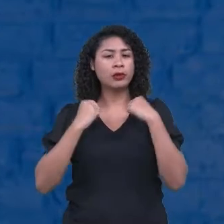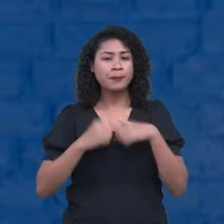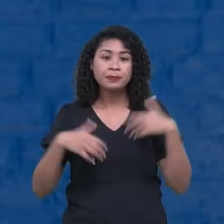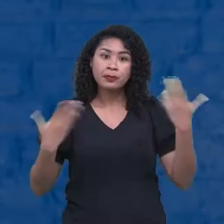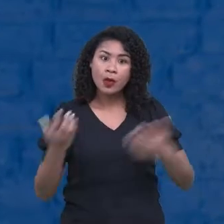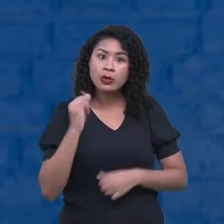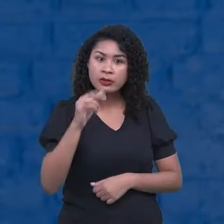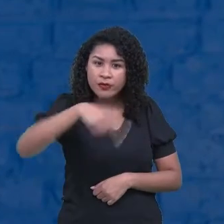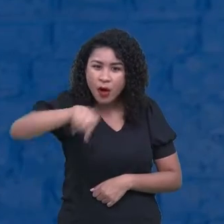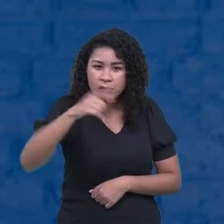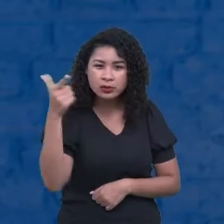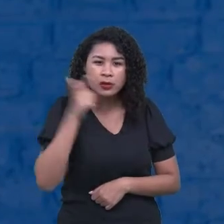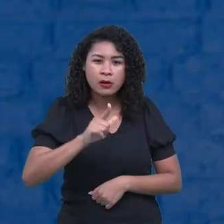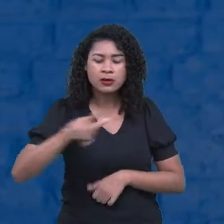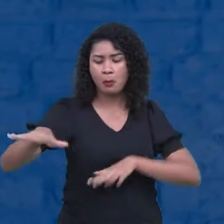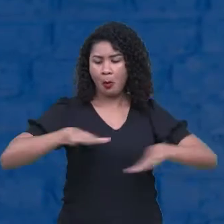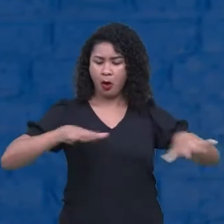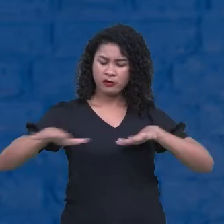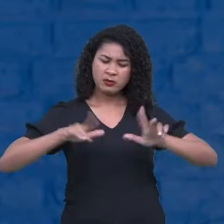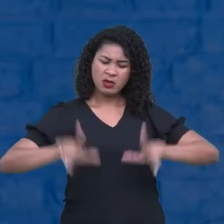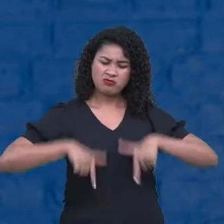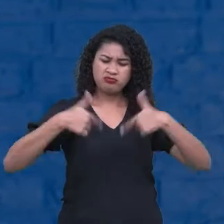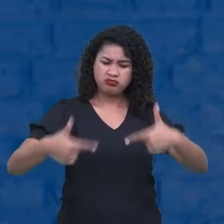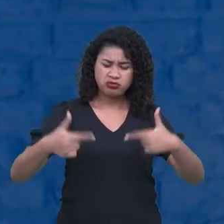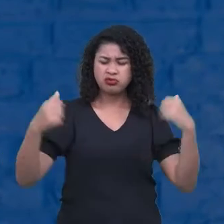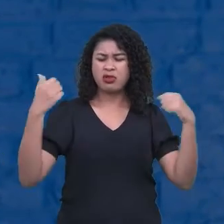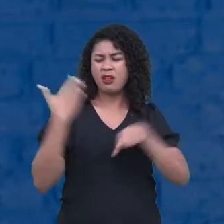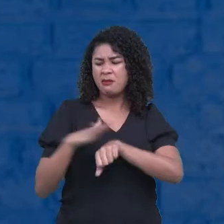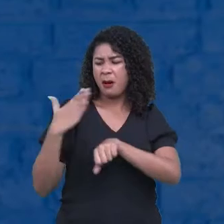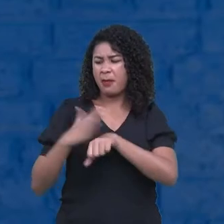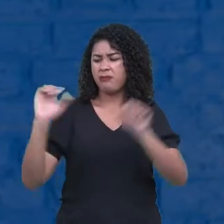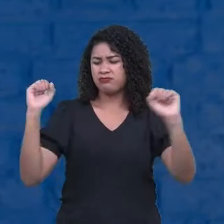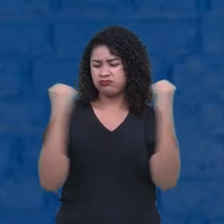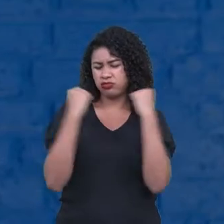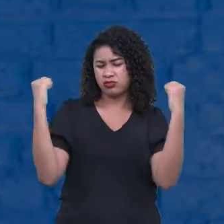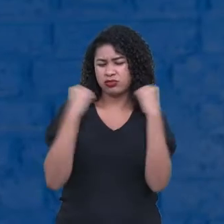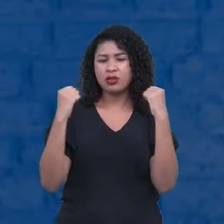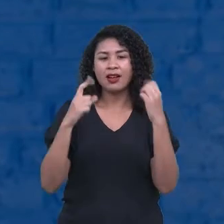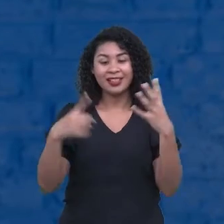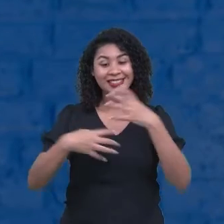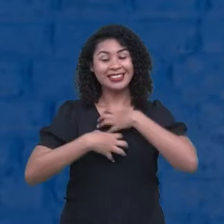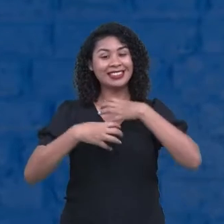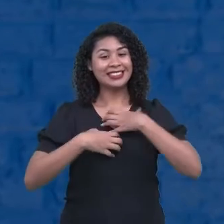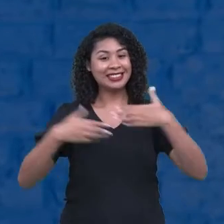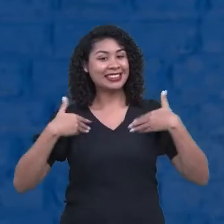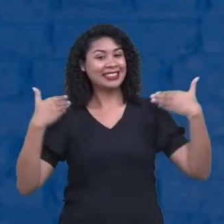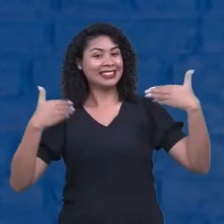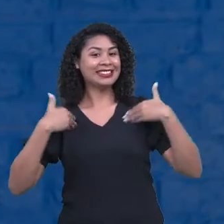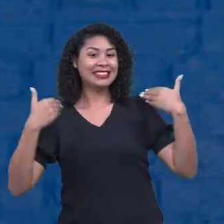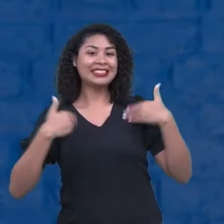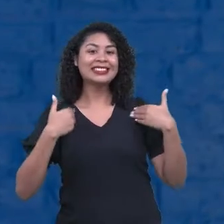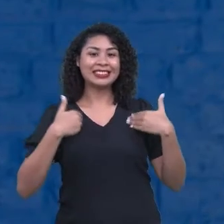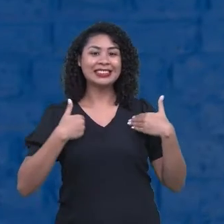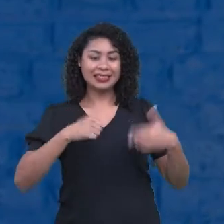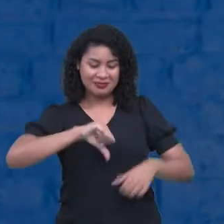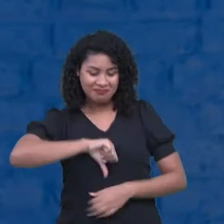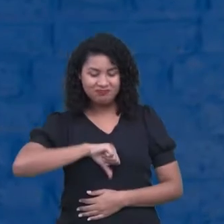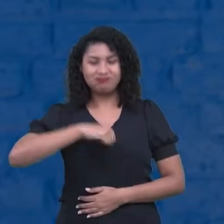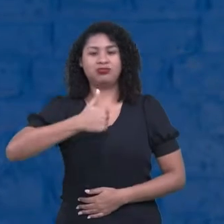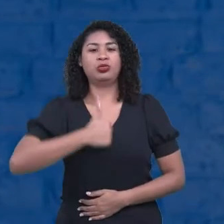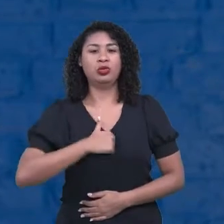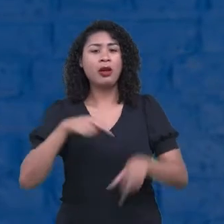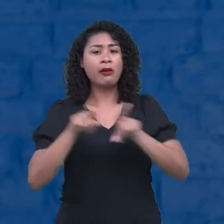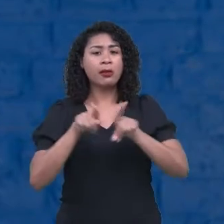Alegria, sensação, bom humor. E isso também faz com que você consiga visualizar um mundo melhor.